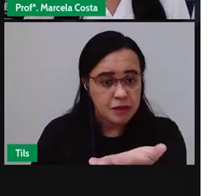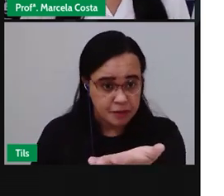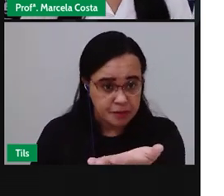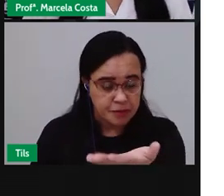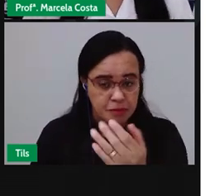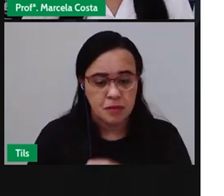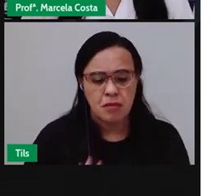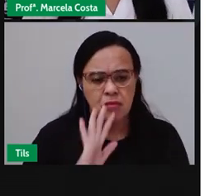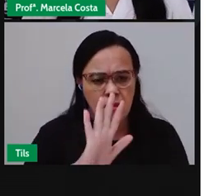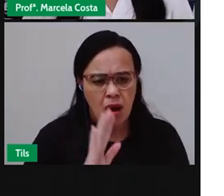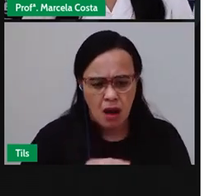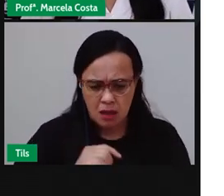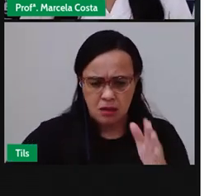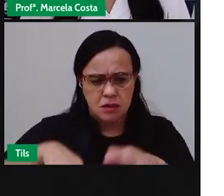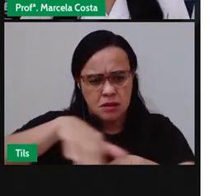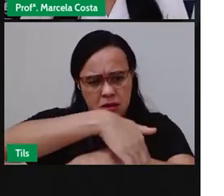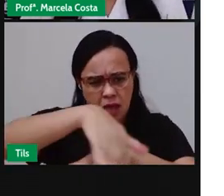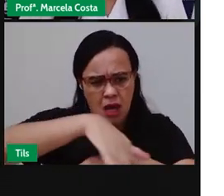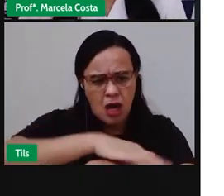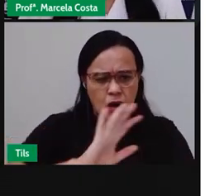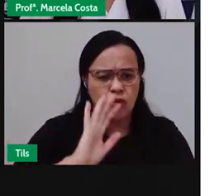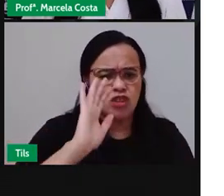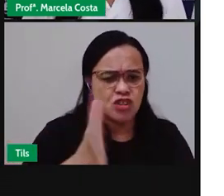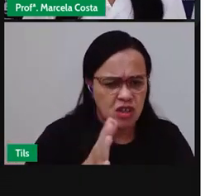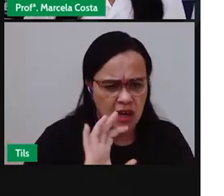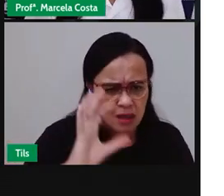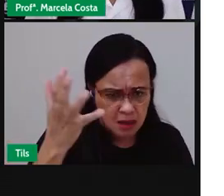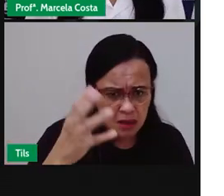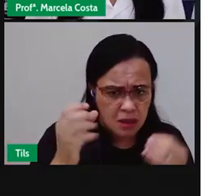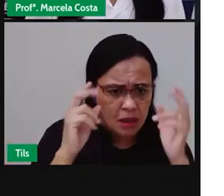vocês, já aconteceu algum alagamento?